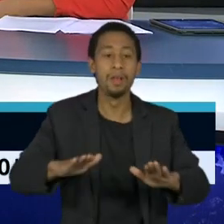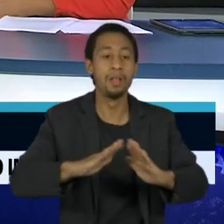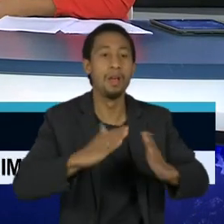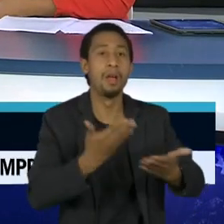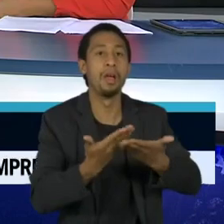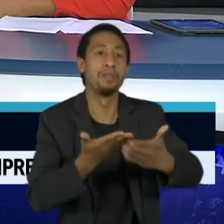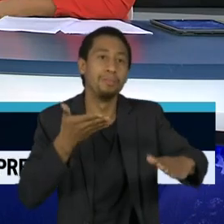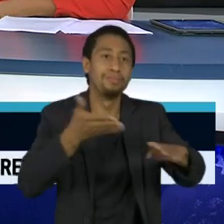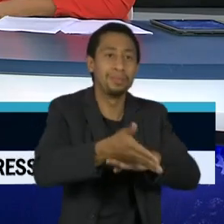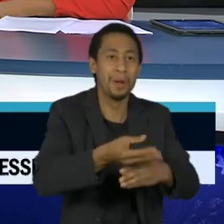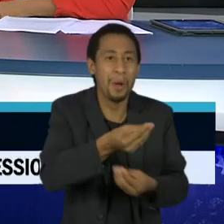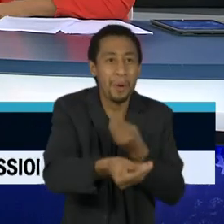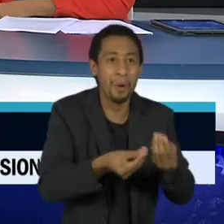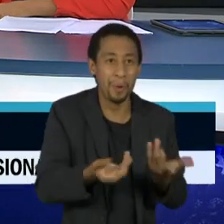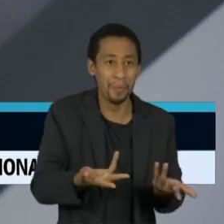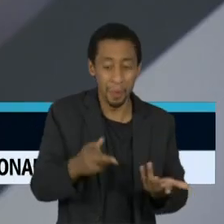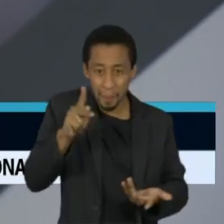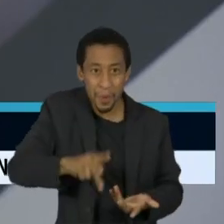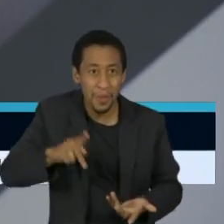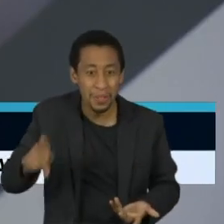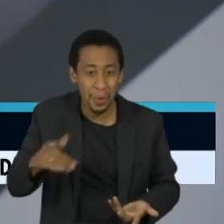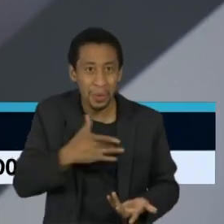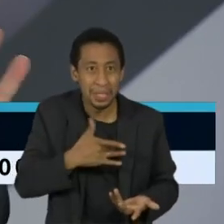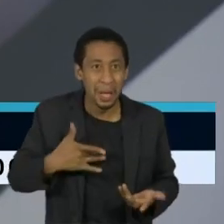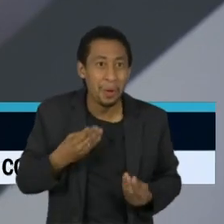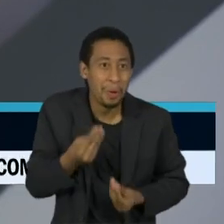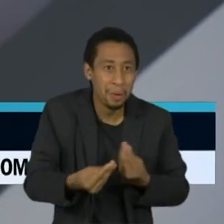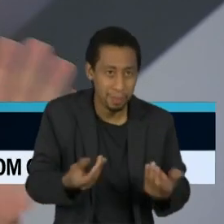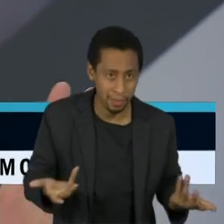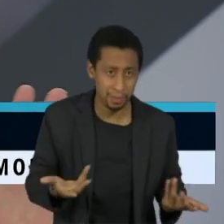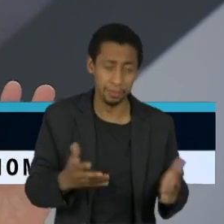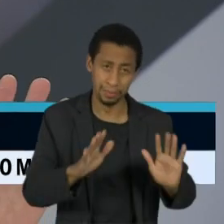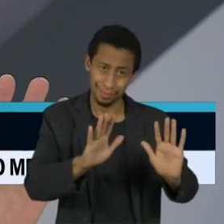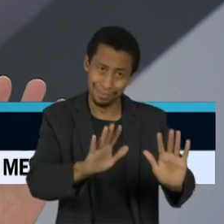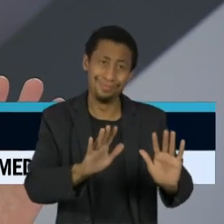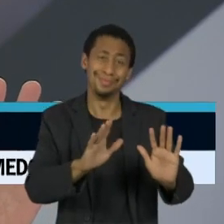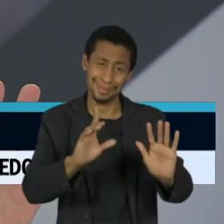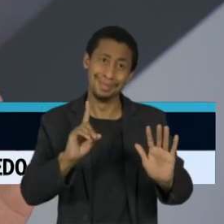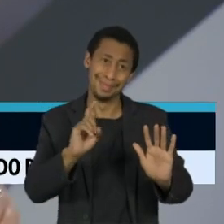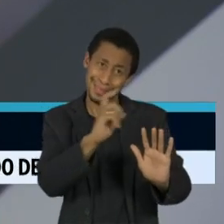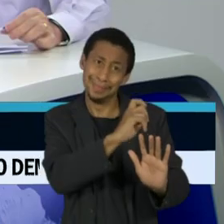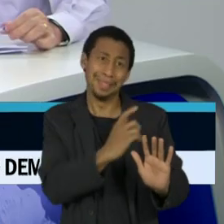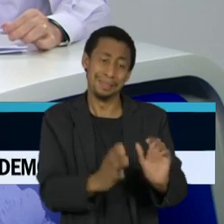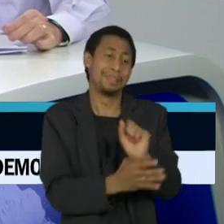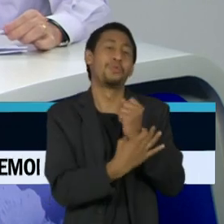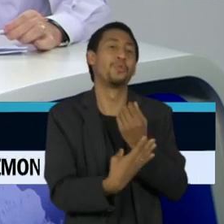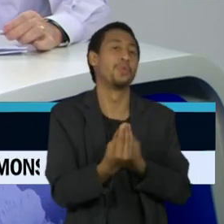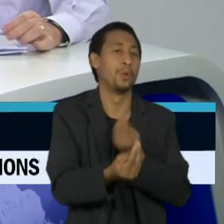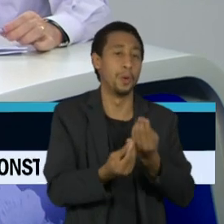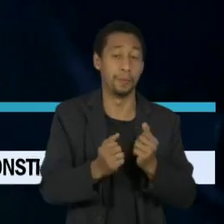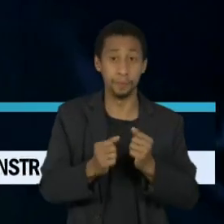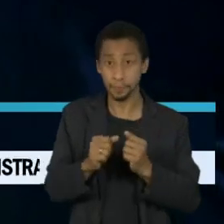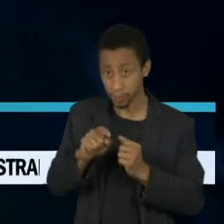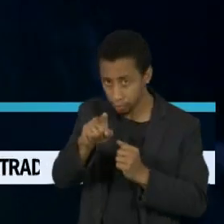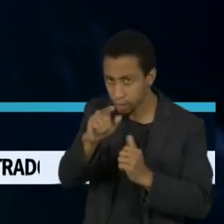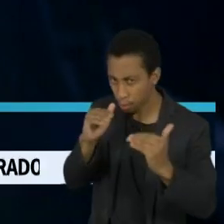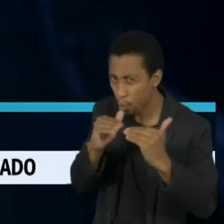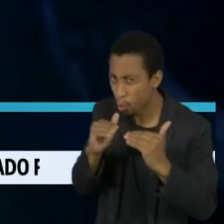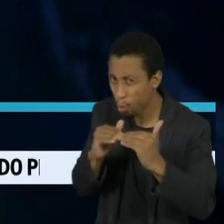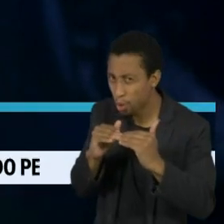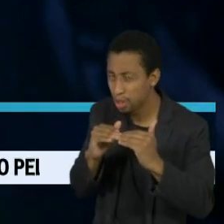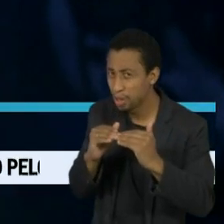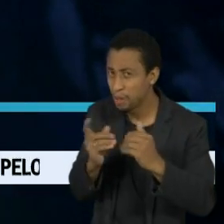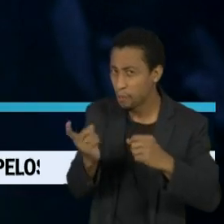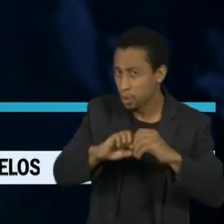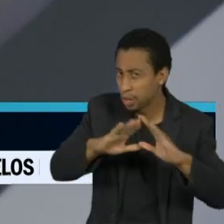caso do professor, a sua saúde e a tua vida, porque eu te dou a certeza que vai estar seguro. Você é a favor desse retorno antes da imunização ou